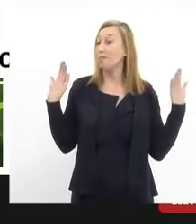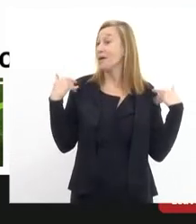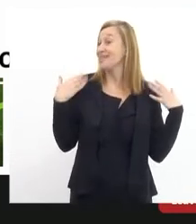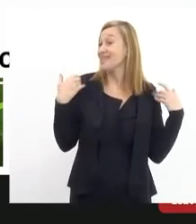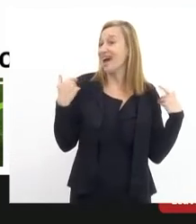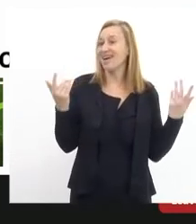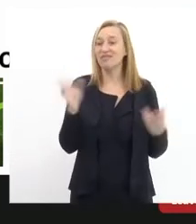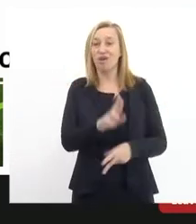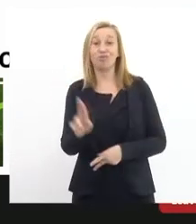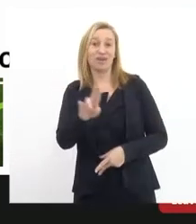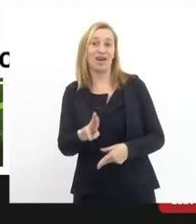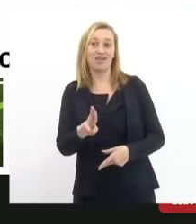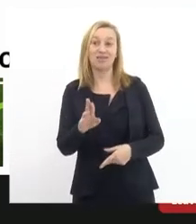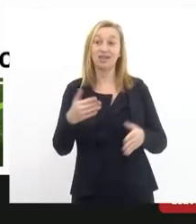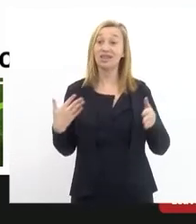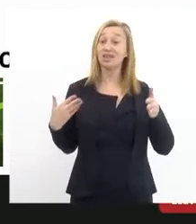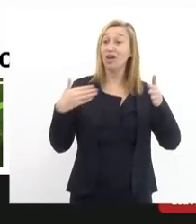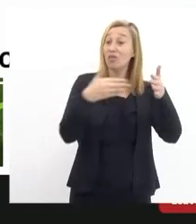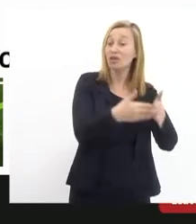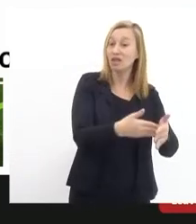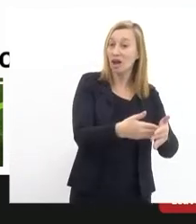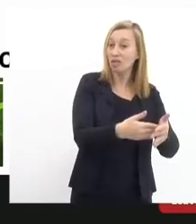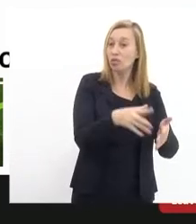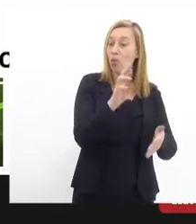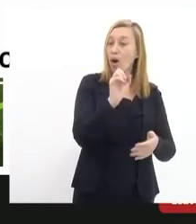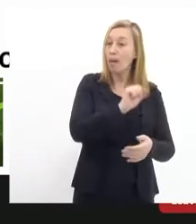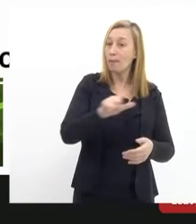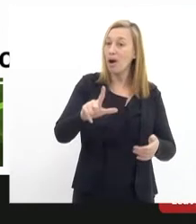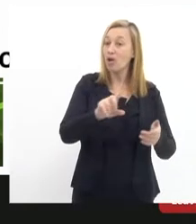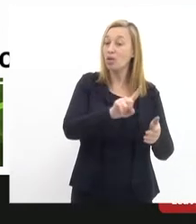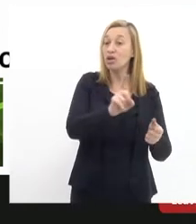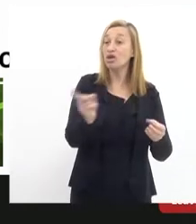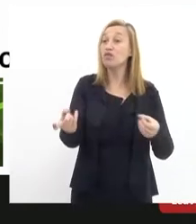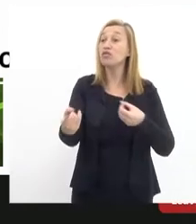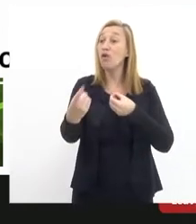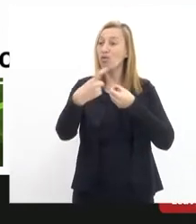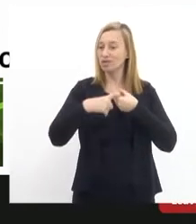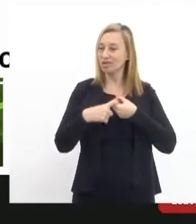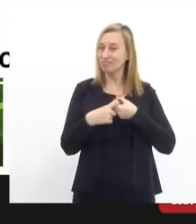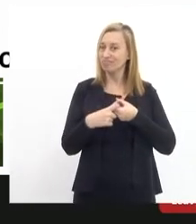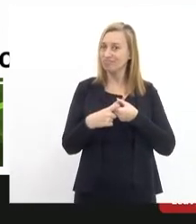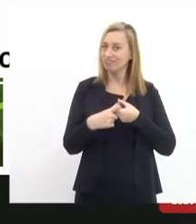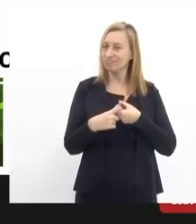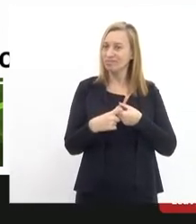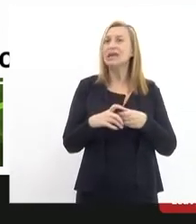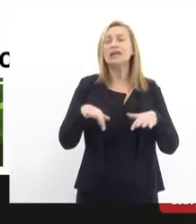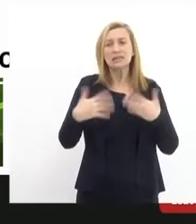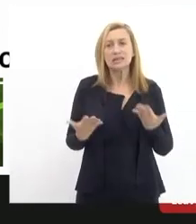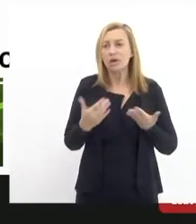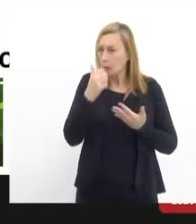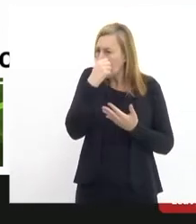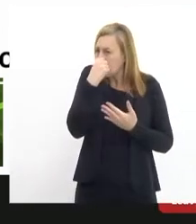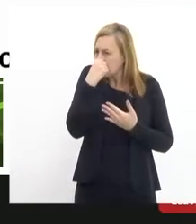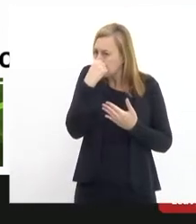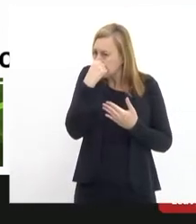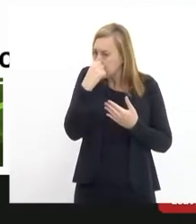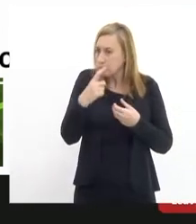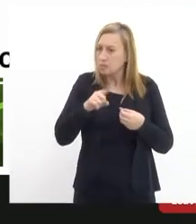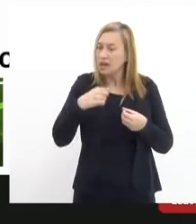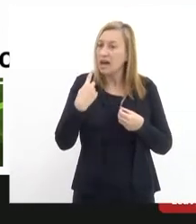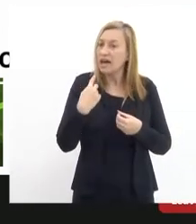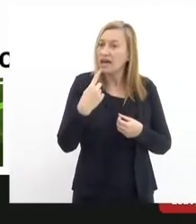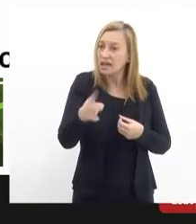Então, vai até o final do ramal e volta. Ele não salta. ele volta. Então, bonde fica cheio na ilha e na volta.